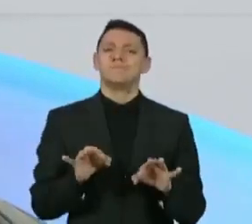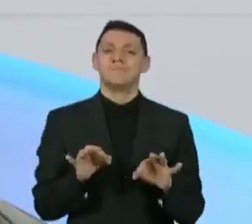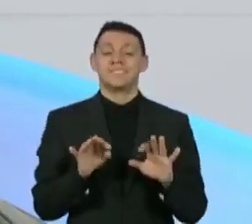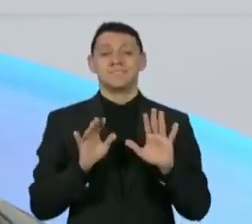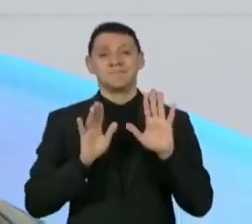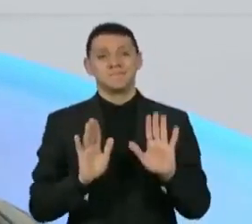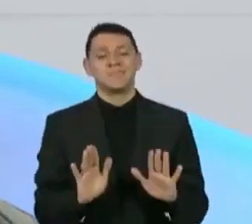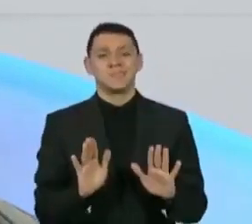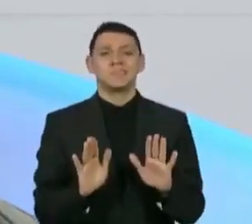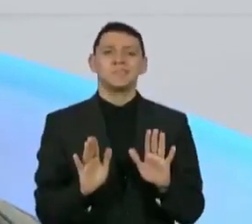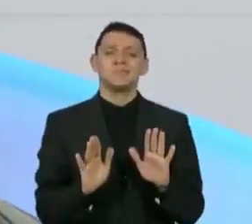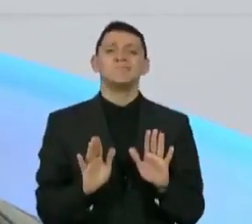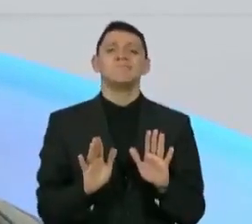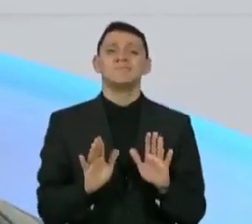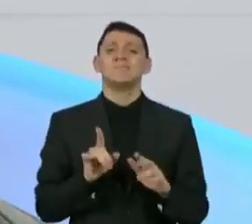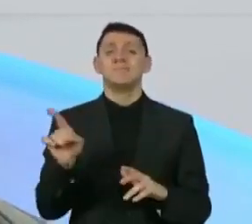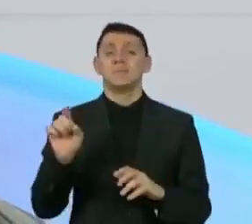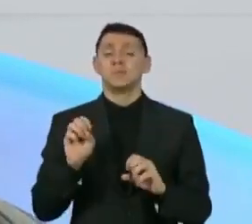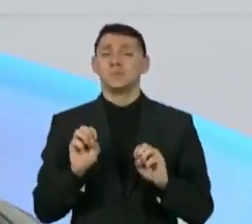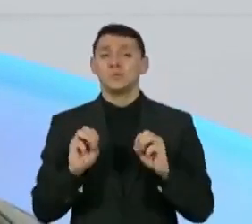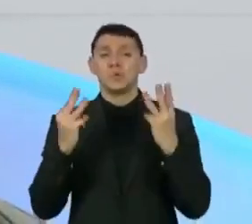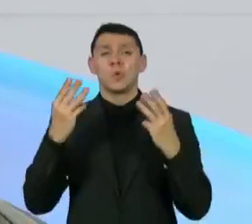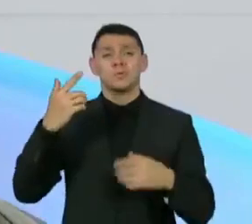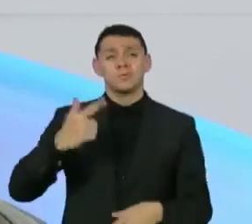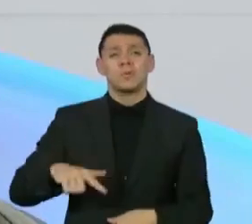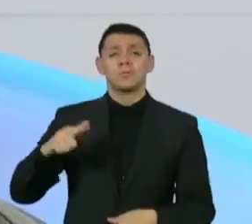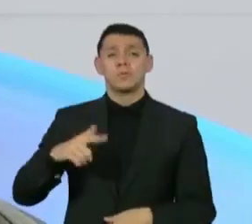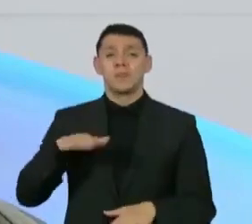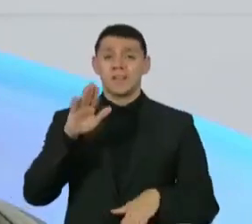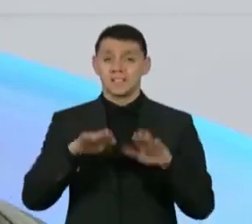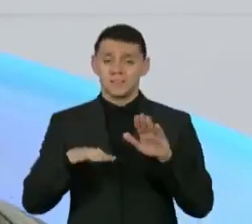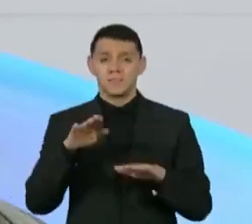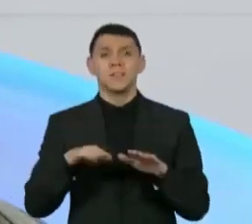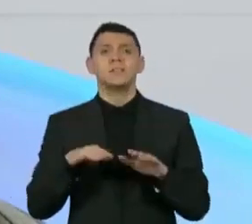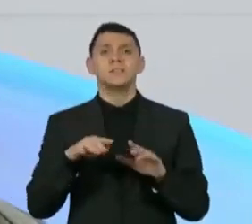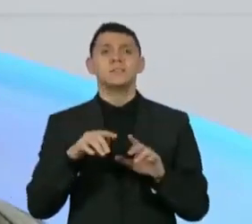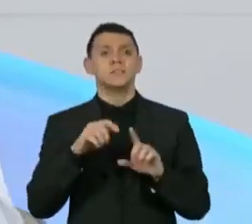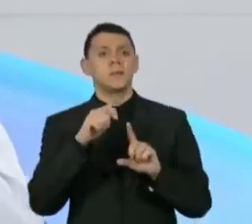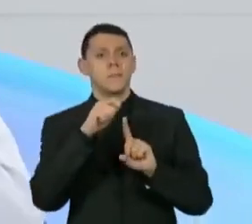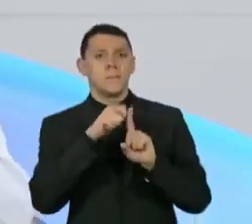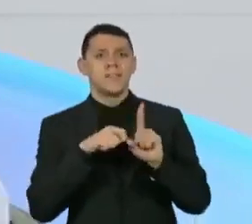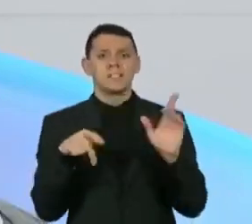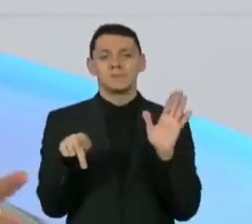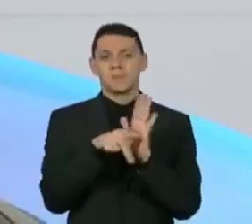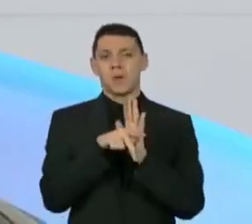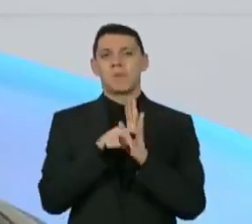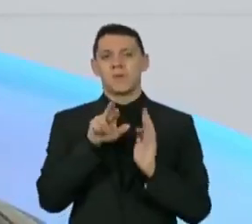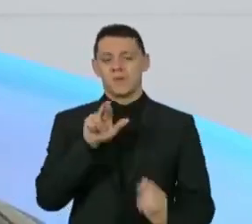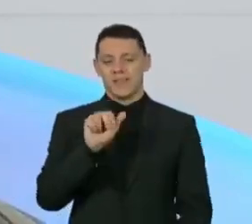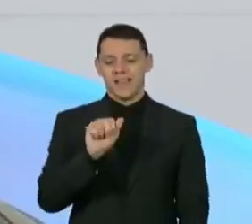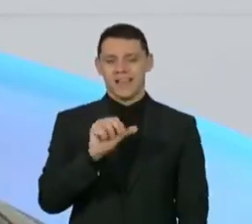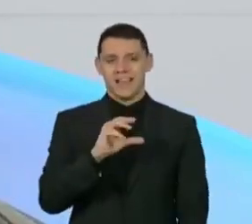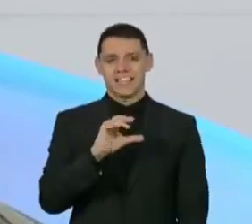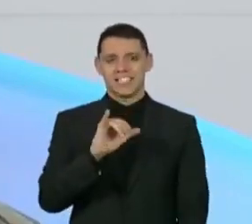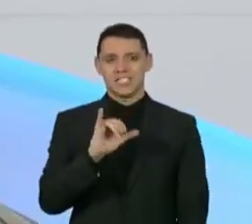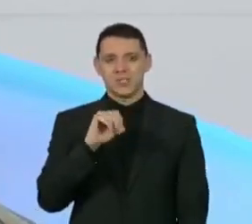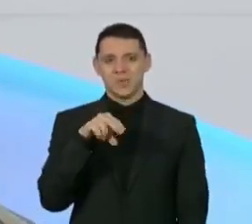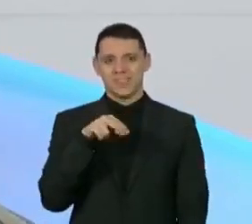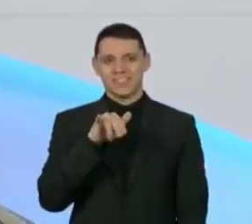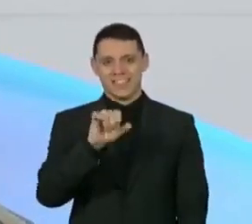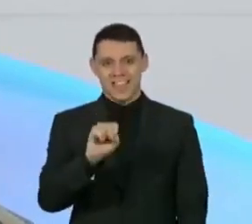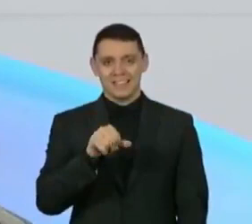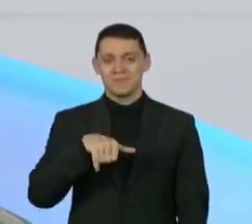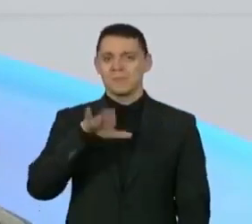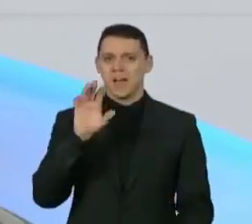que ele fazia muitos shows Era um mês dos Racionais Era um mês que o Racionais fez mais show Era um mês de